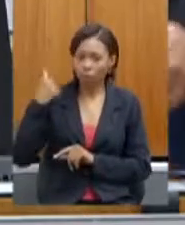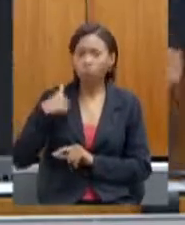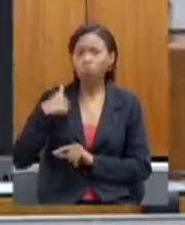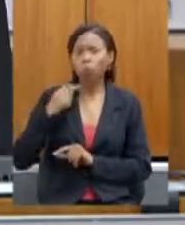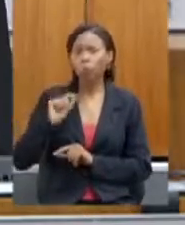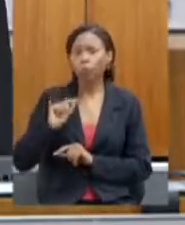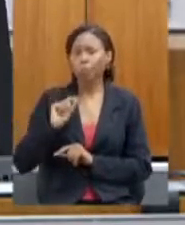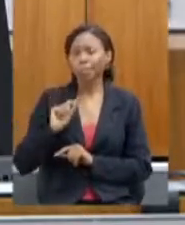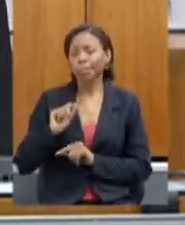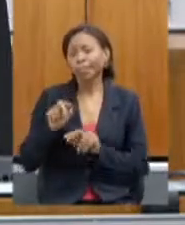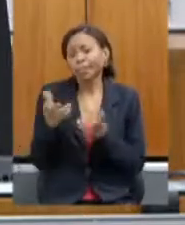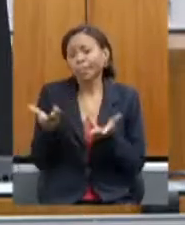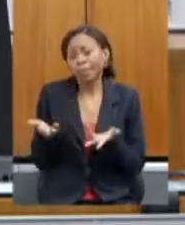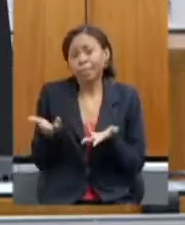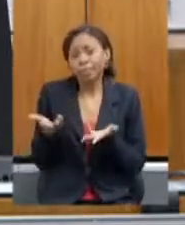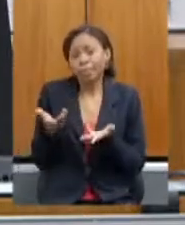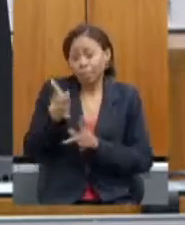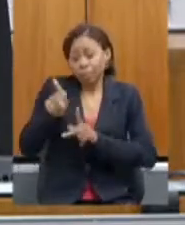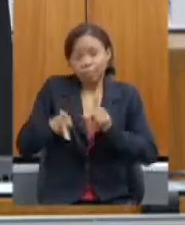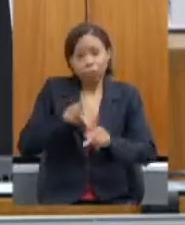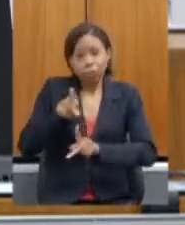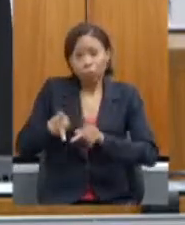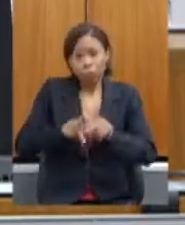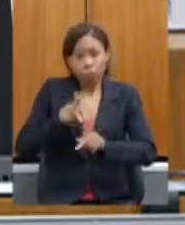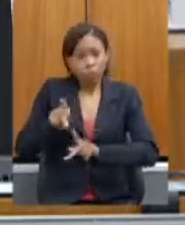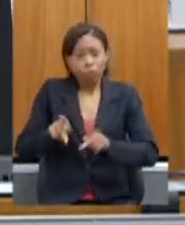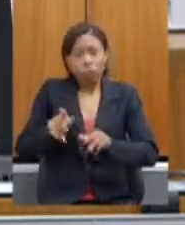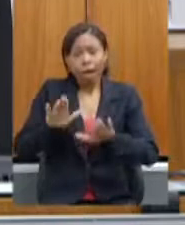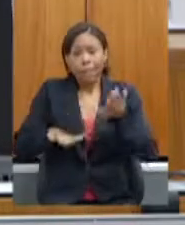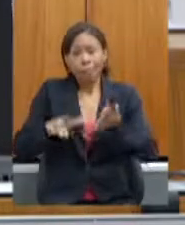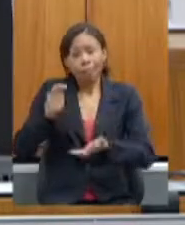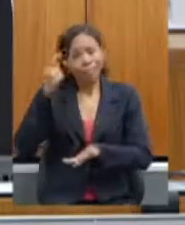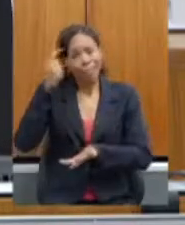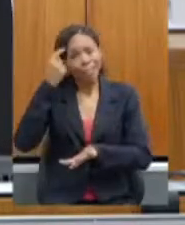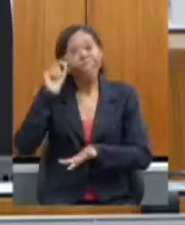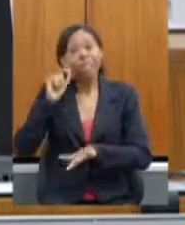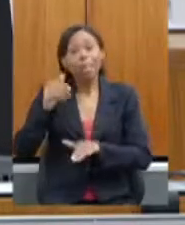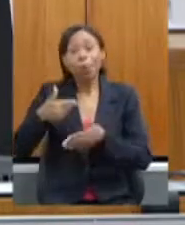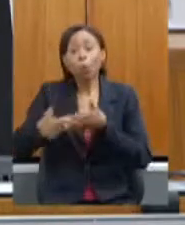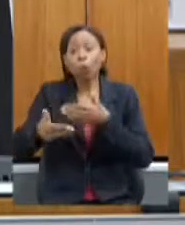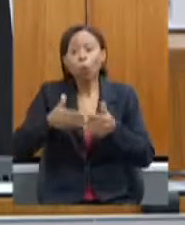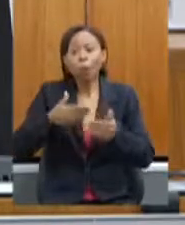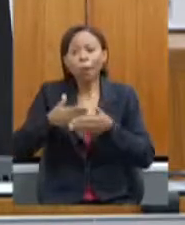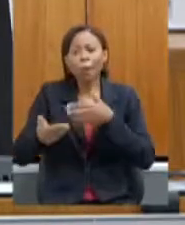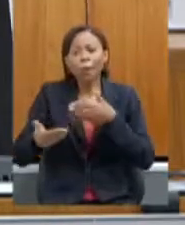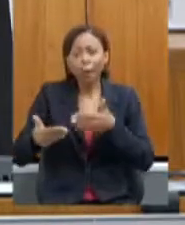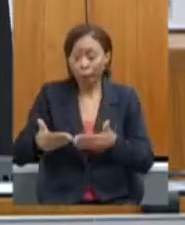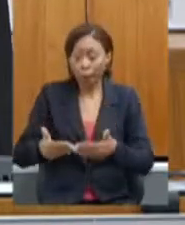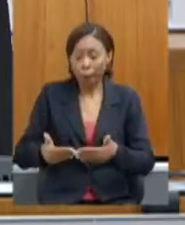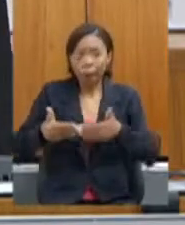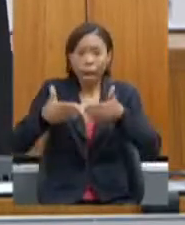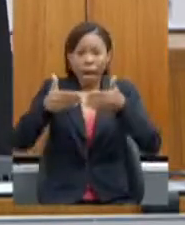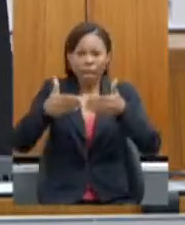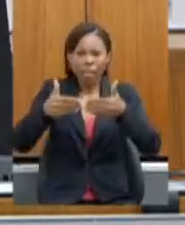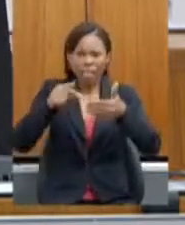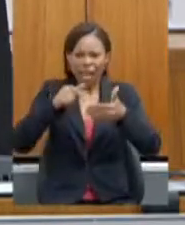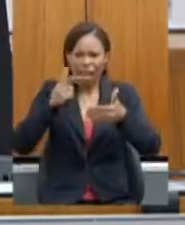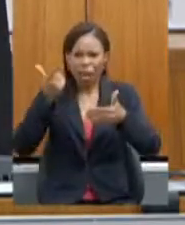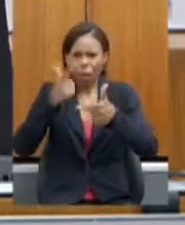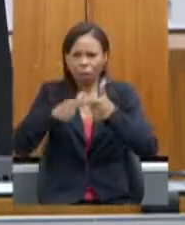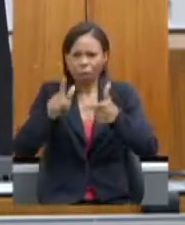de, é que as pessoas às vezes colocam na cabeça que qualquer barragem é uma barragem de problemas, não é verdade, quando a gente pede